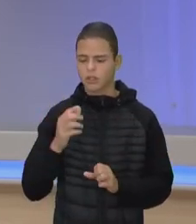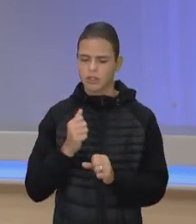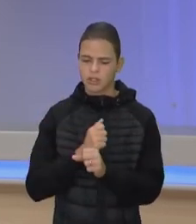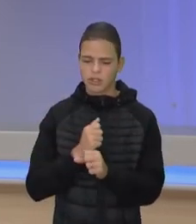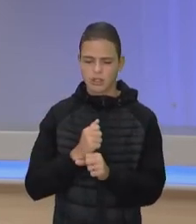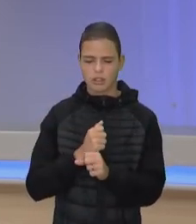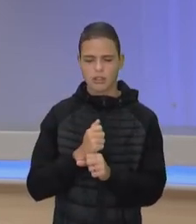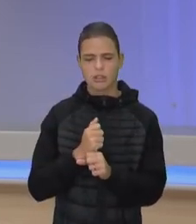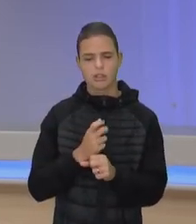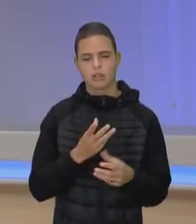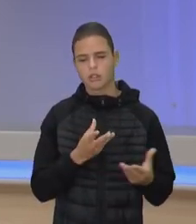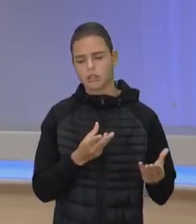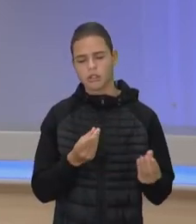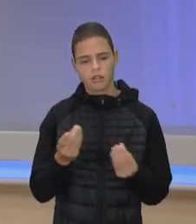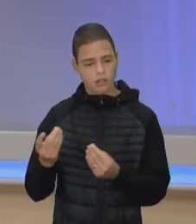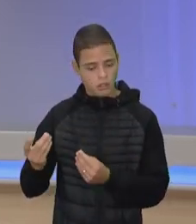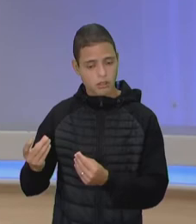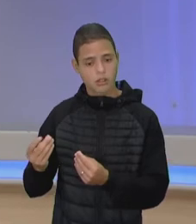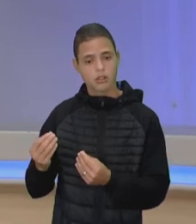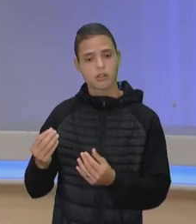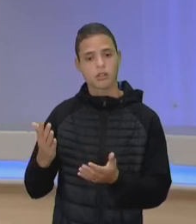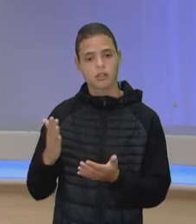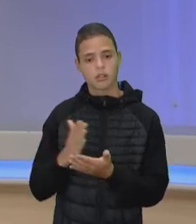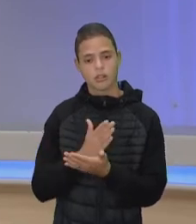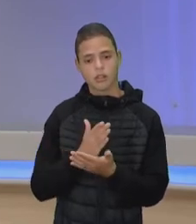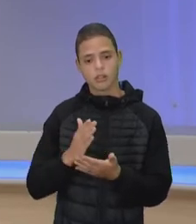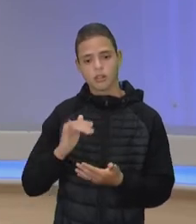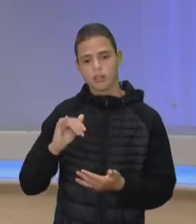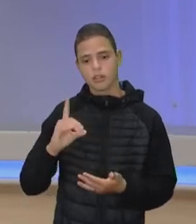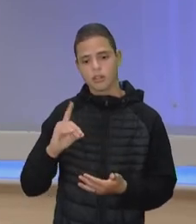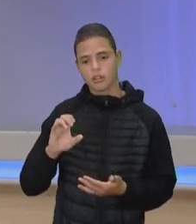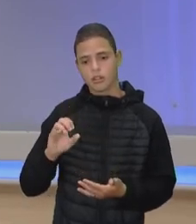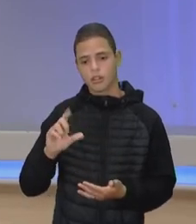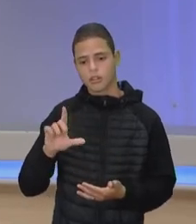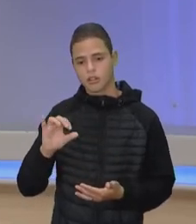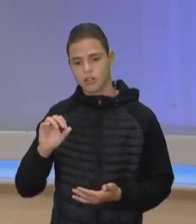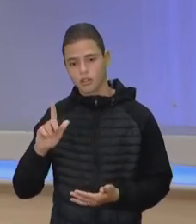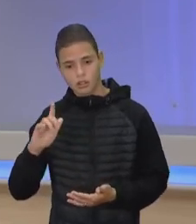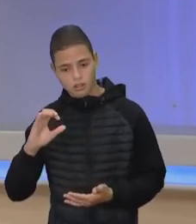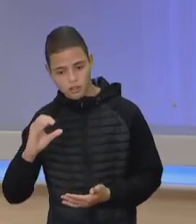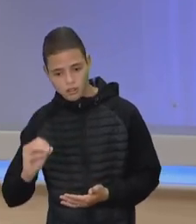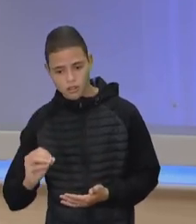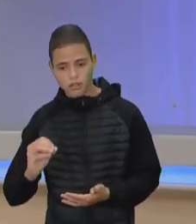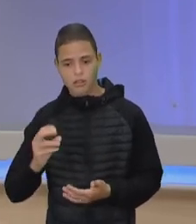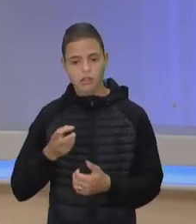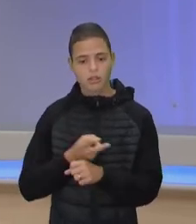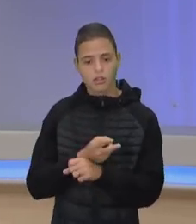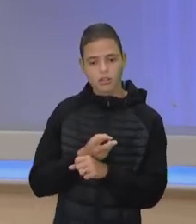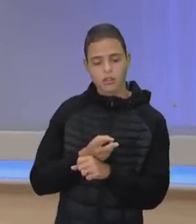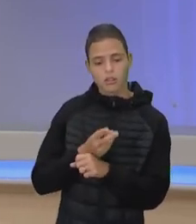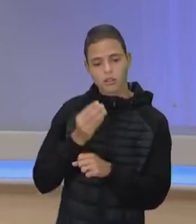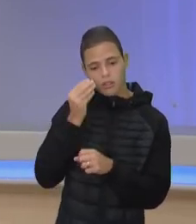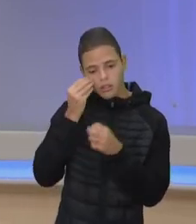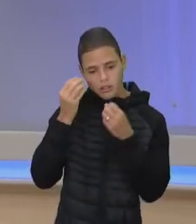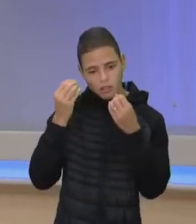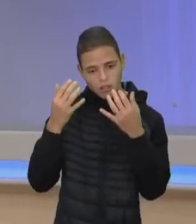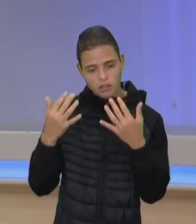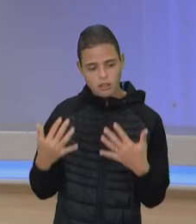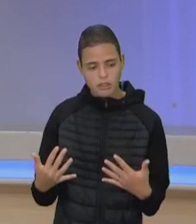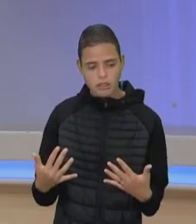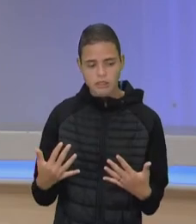alguns ideólogos procuraram justificar a